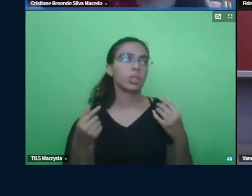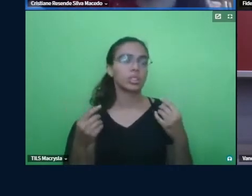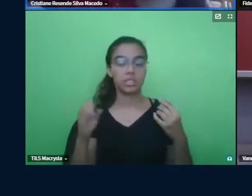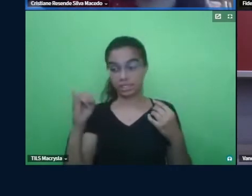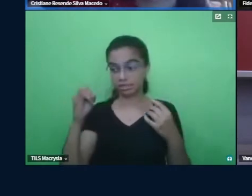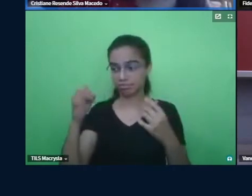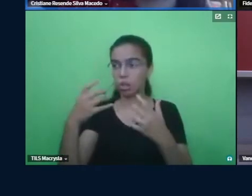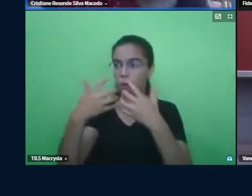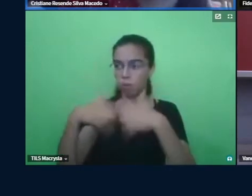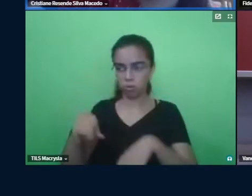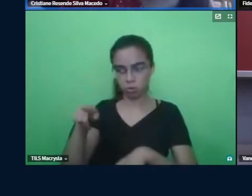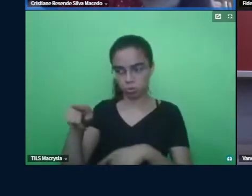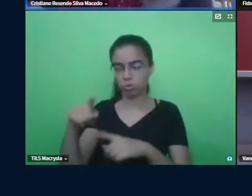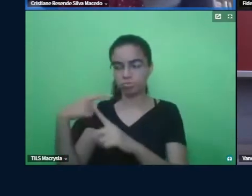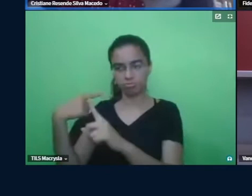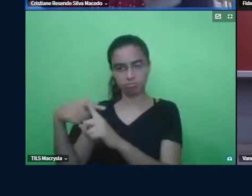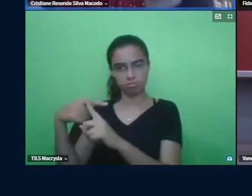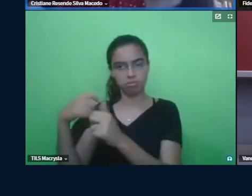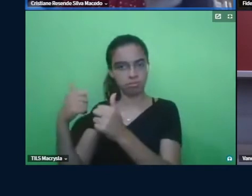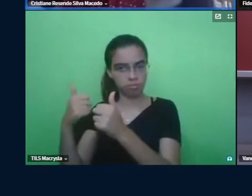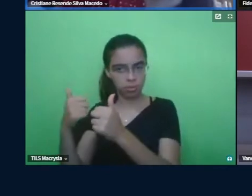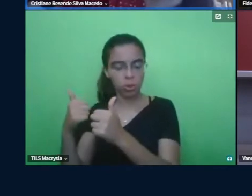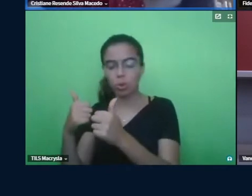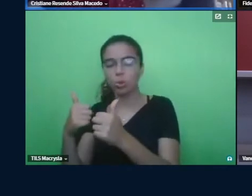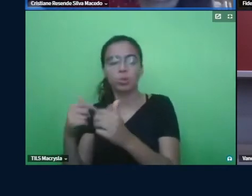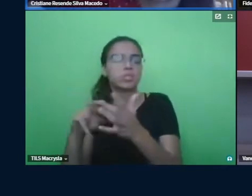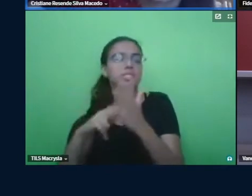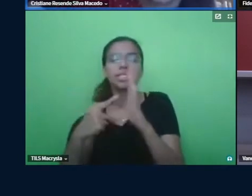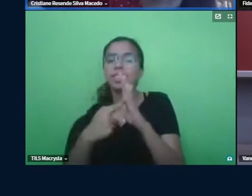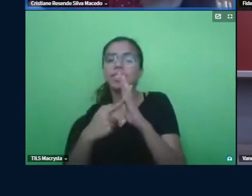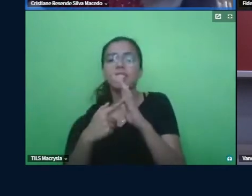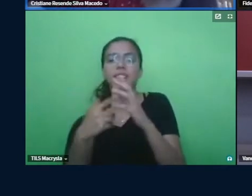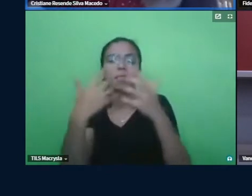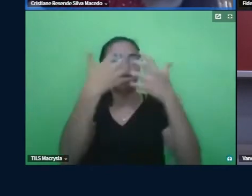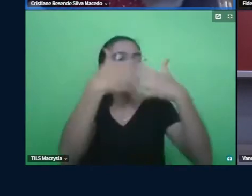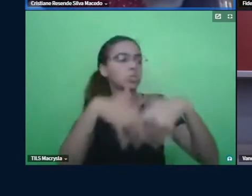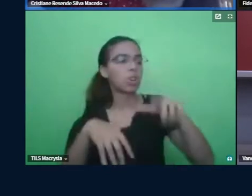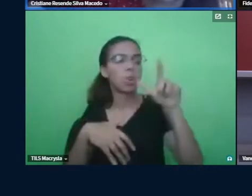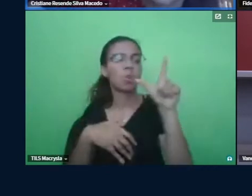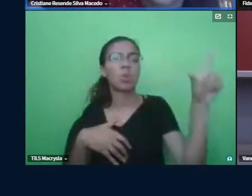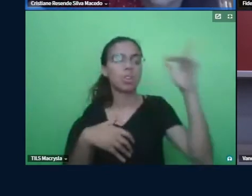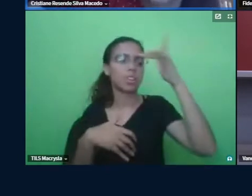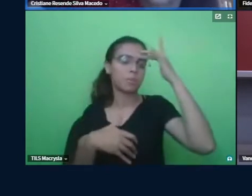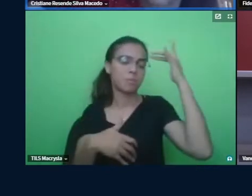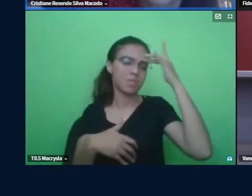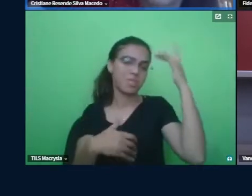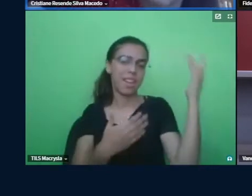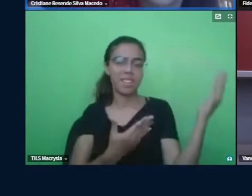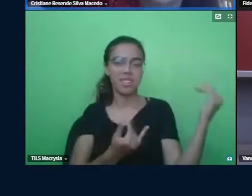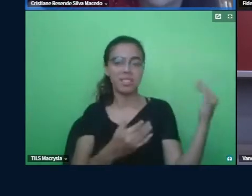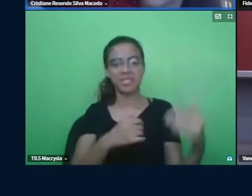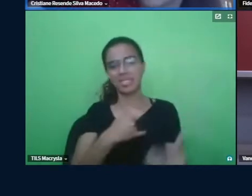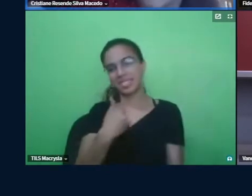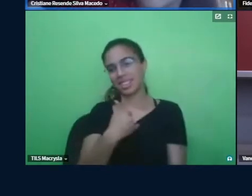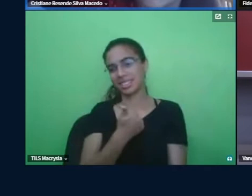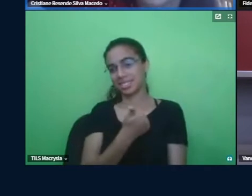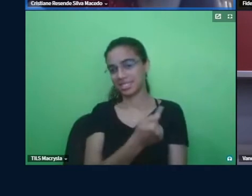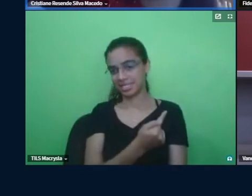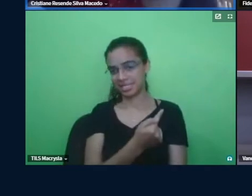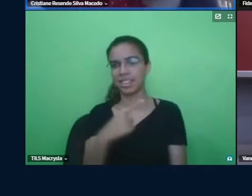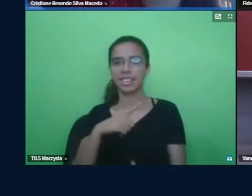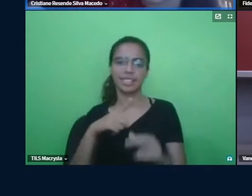outro adolescente teia de 17 anos. Então, a análise funciona, a análise do comportamento, ela